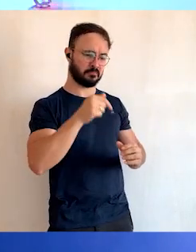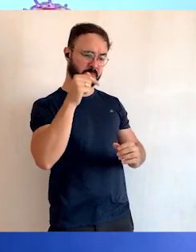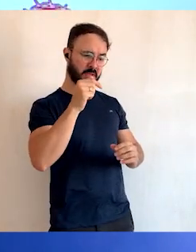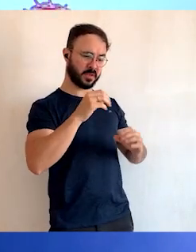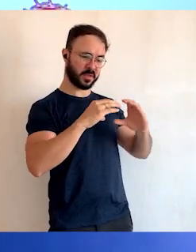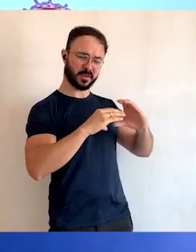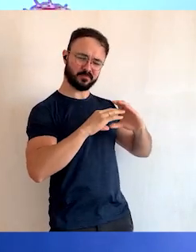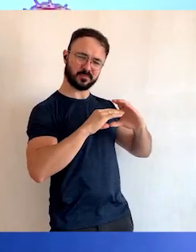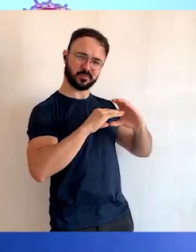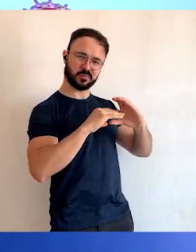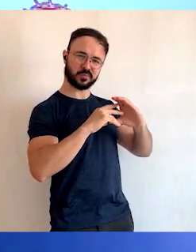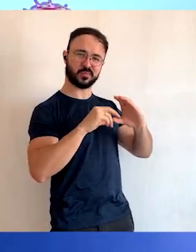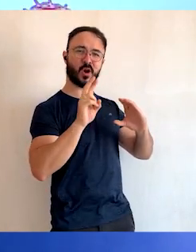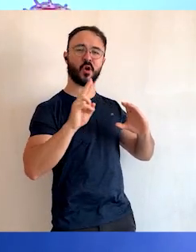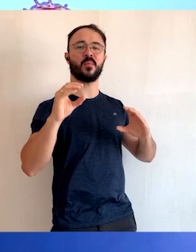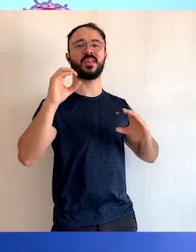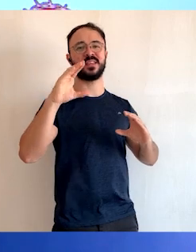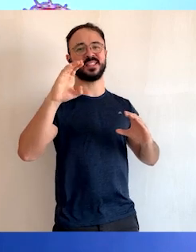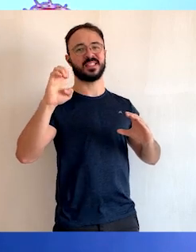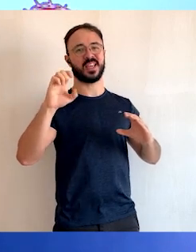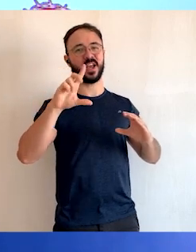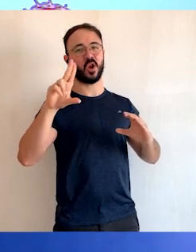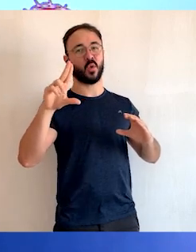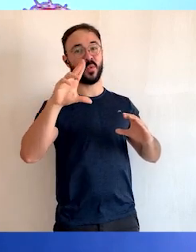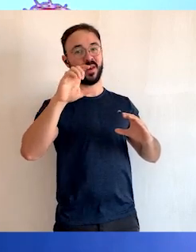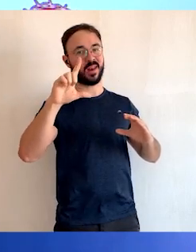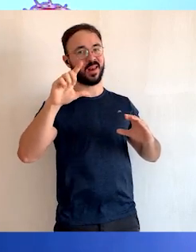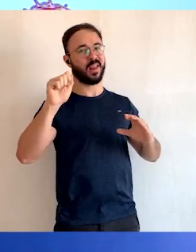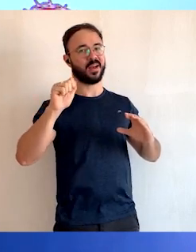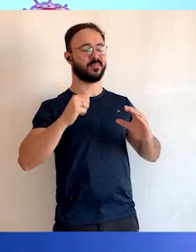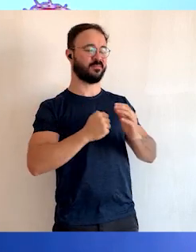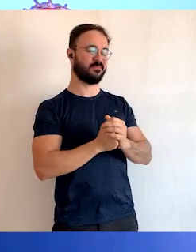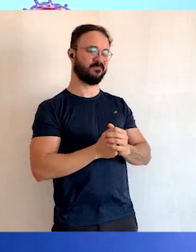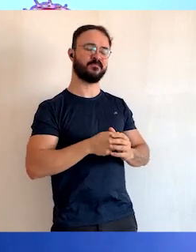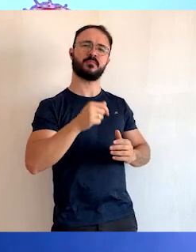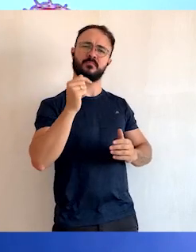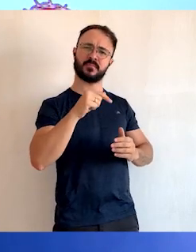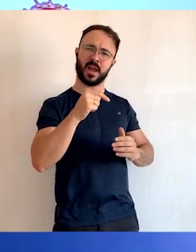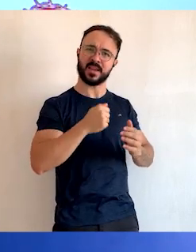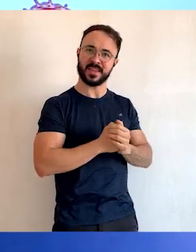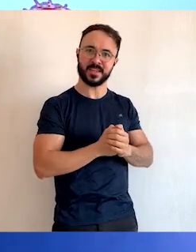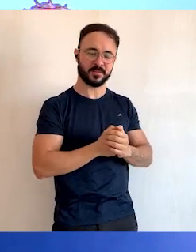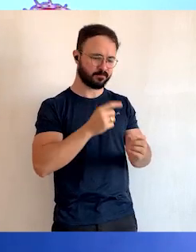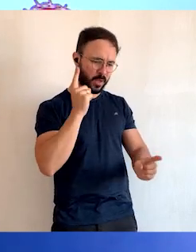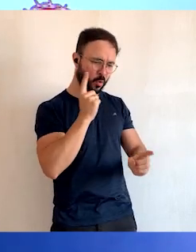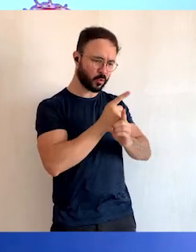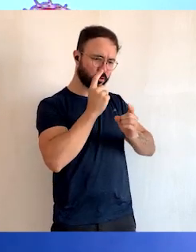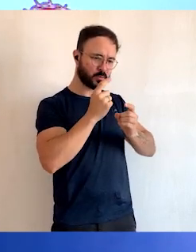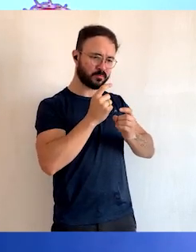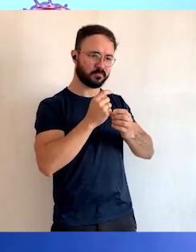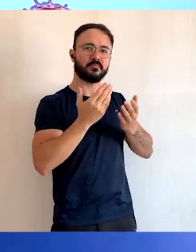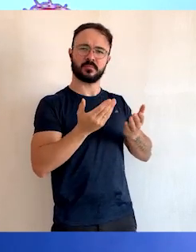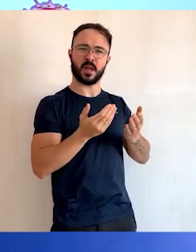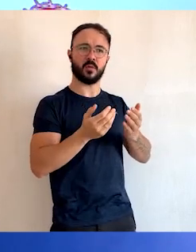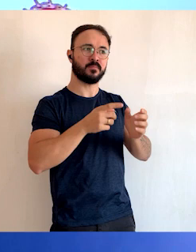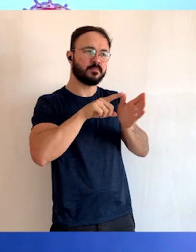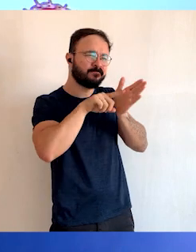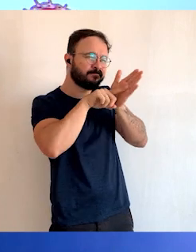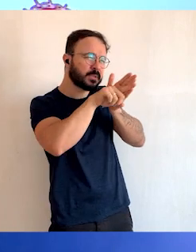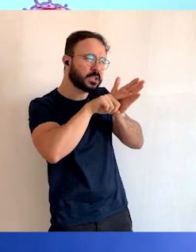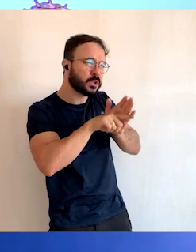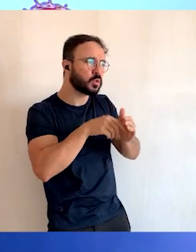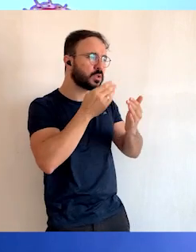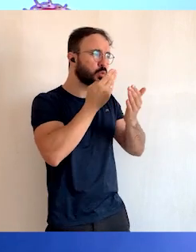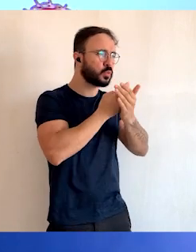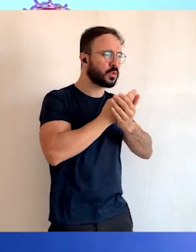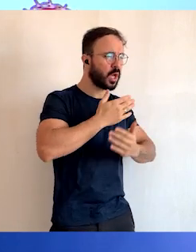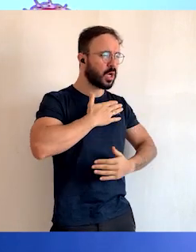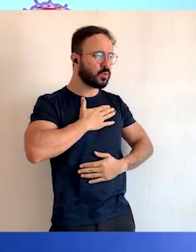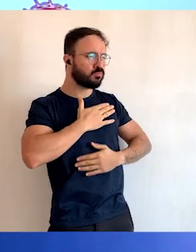temos